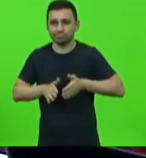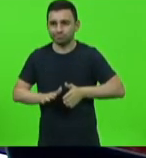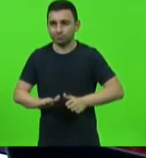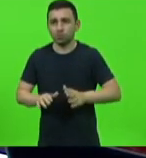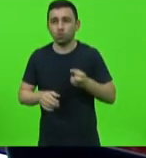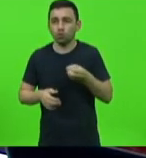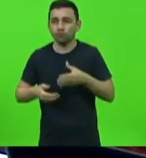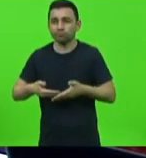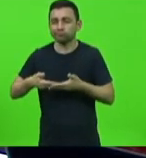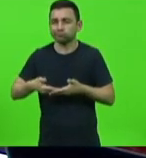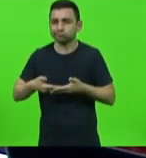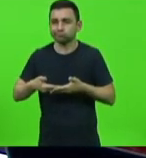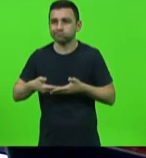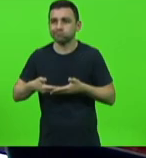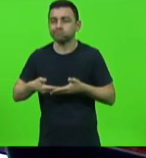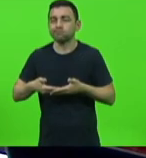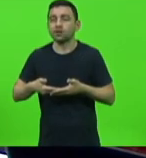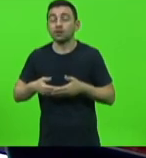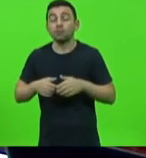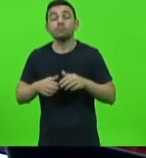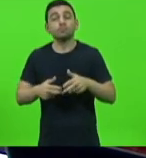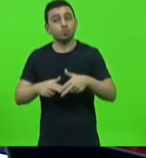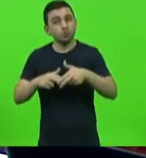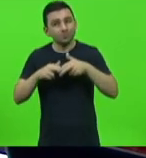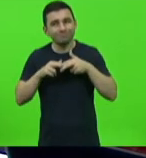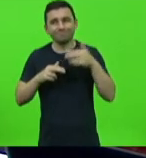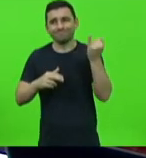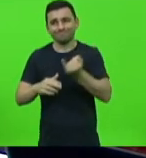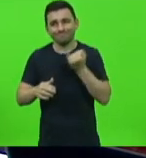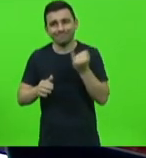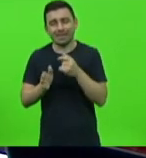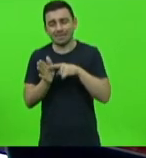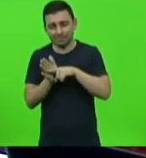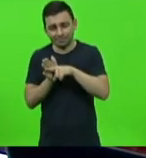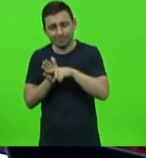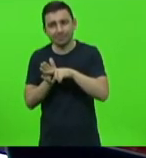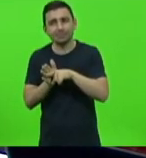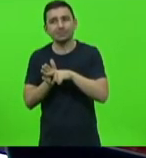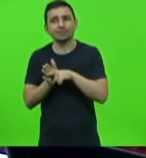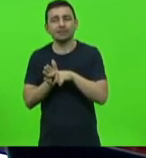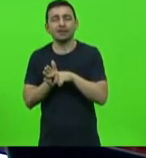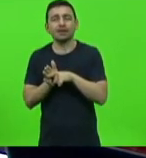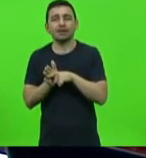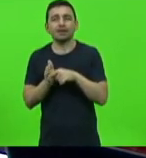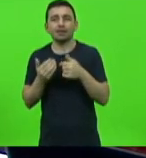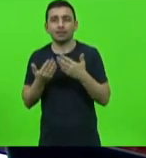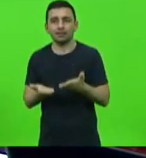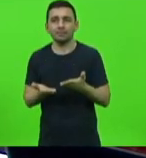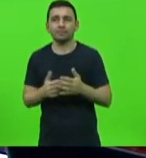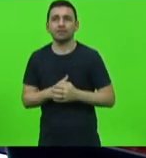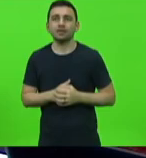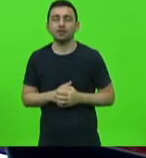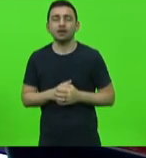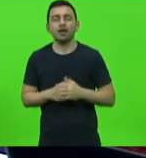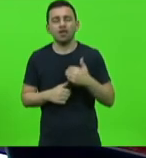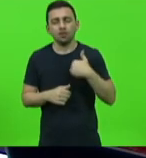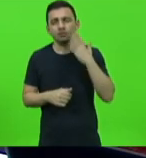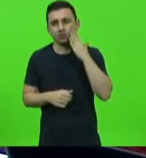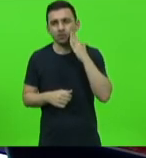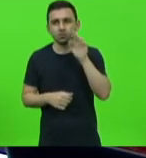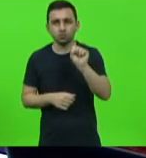é importante esse exame e nós temos reivindicado isso creio que o sistema único de saúde